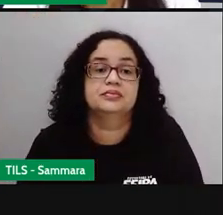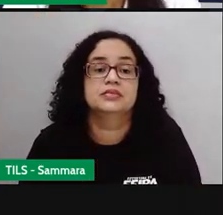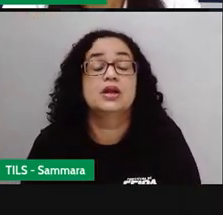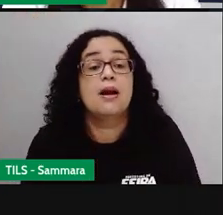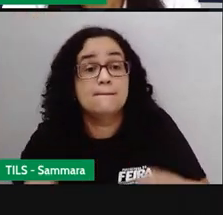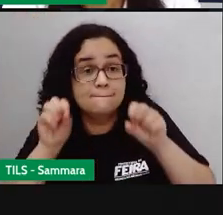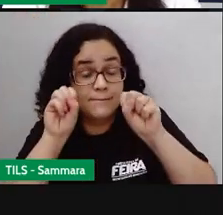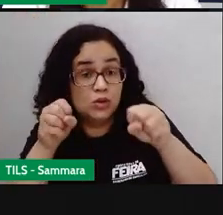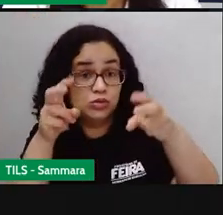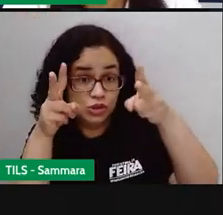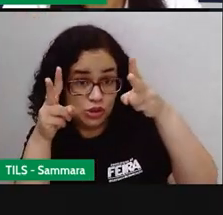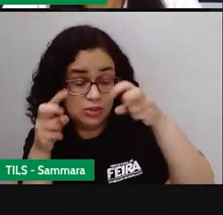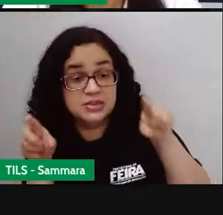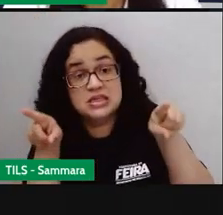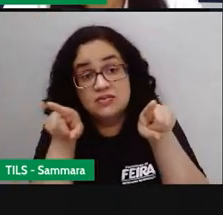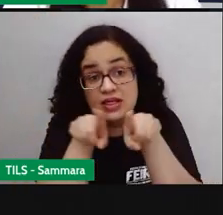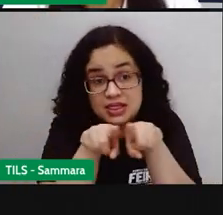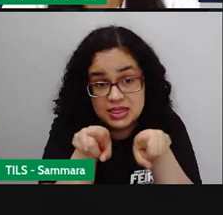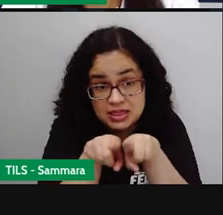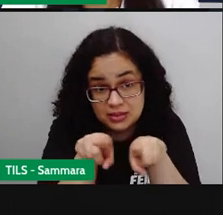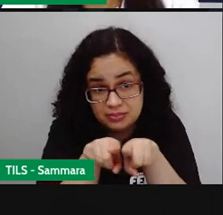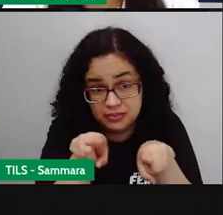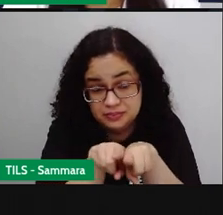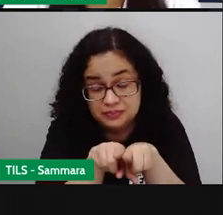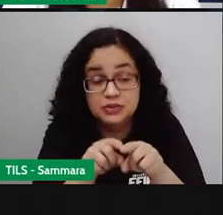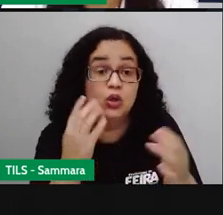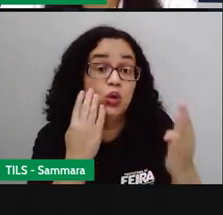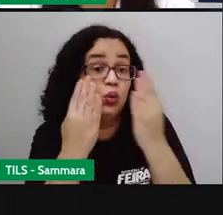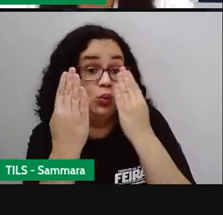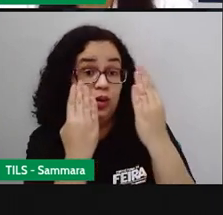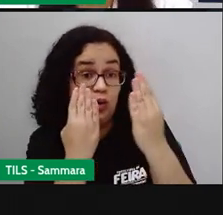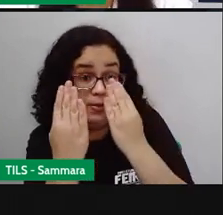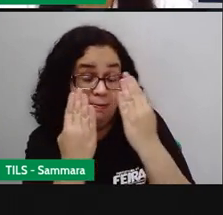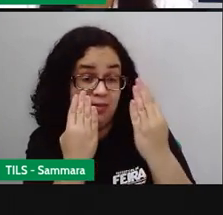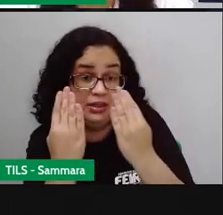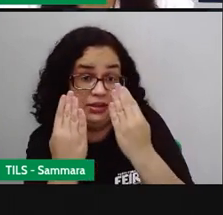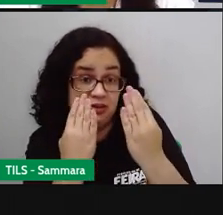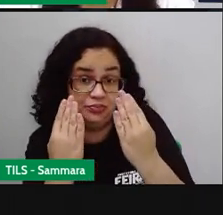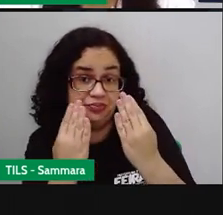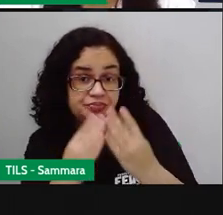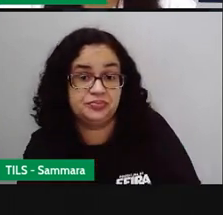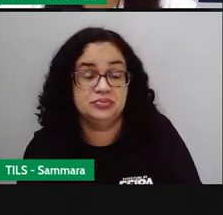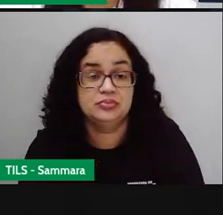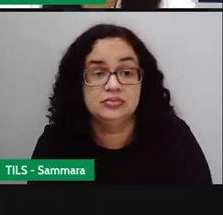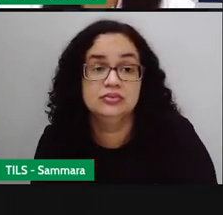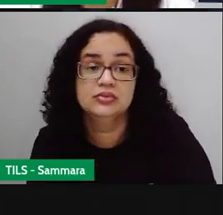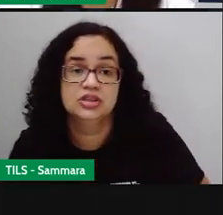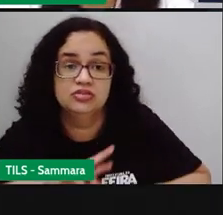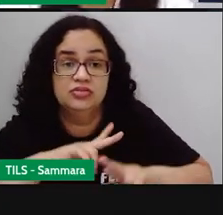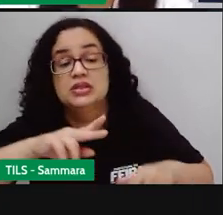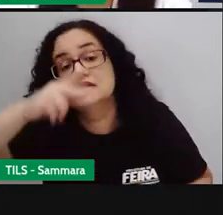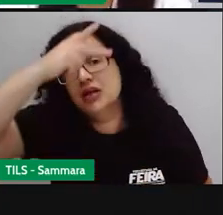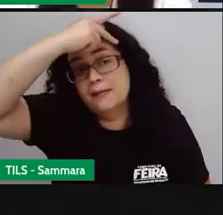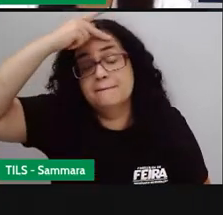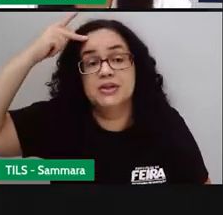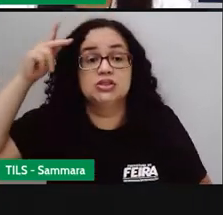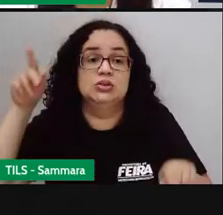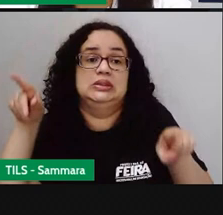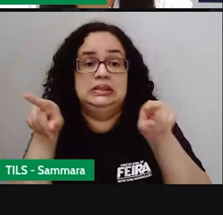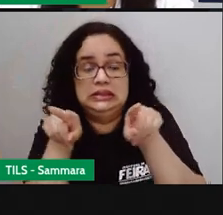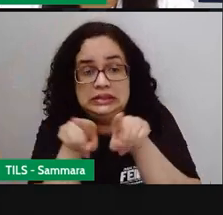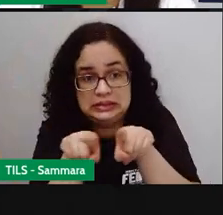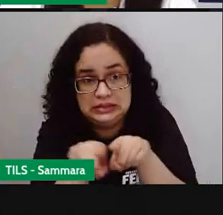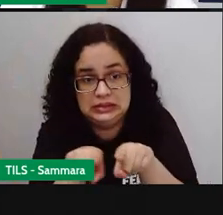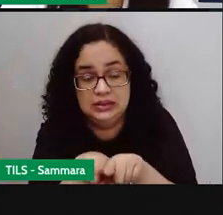gente pode observar também aí, fazendo uma comparação, que muitas pessoas também podem ter se